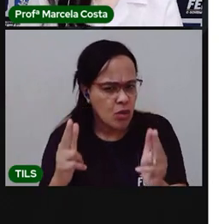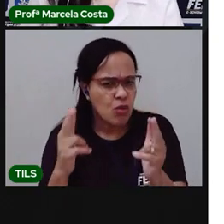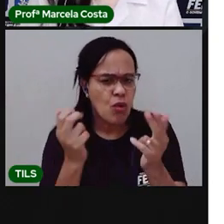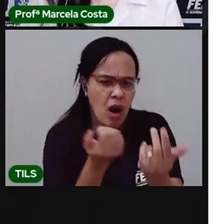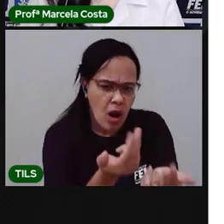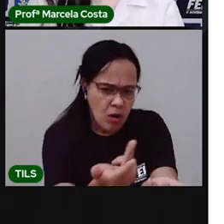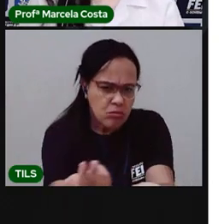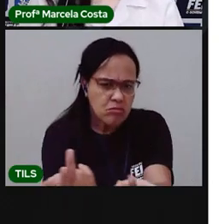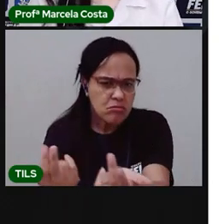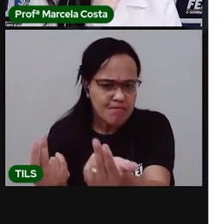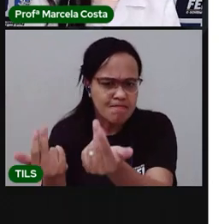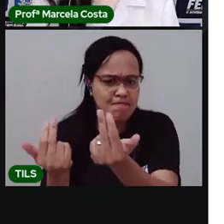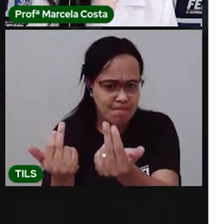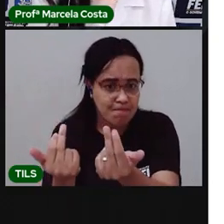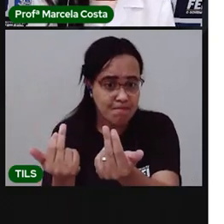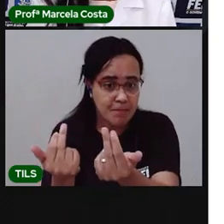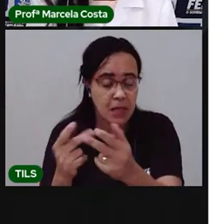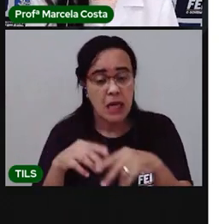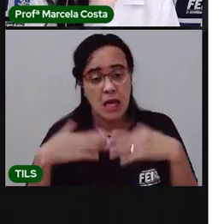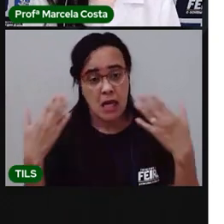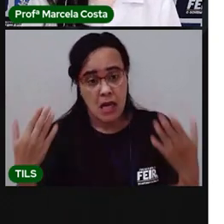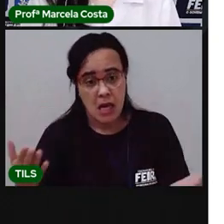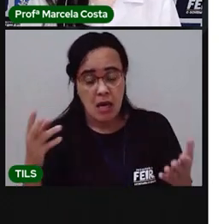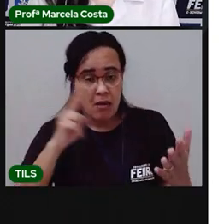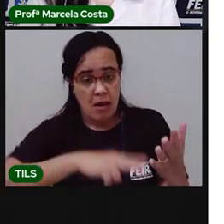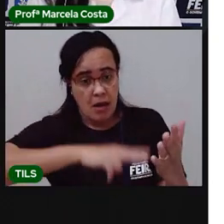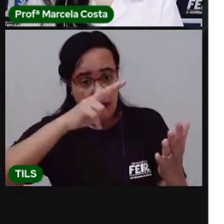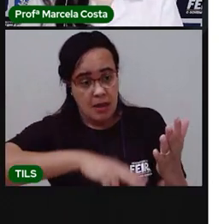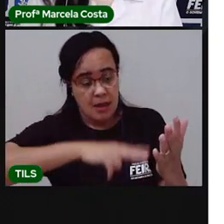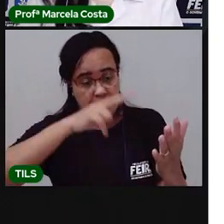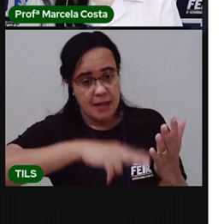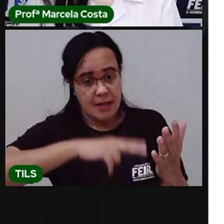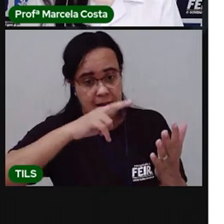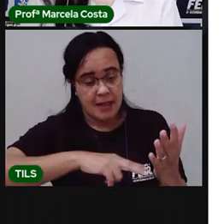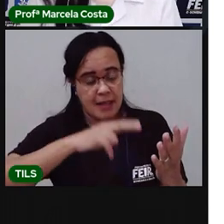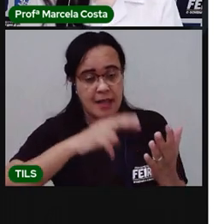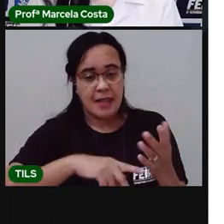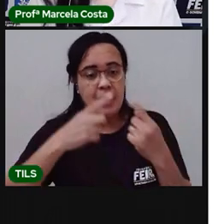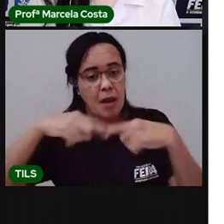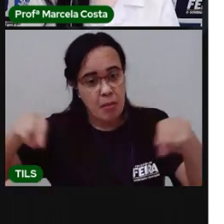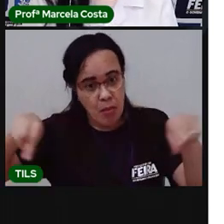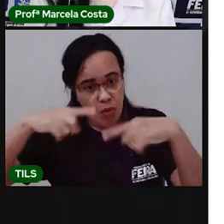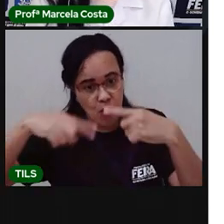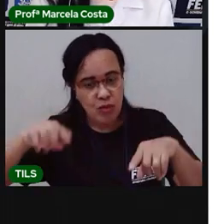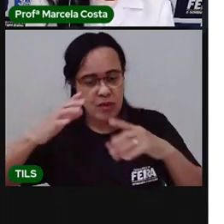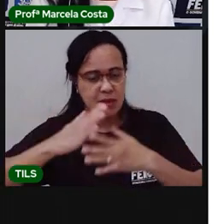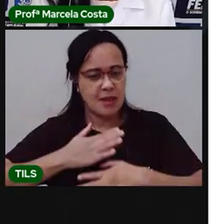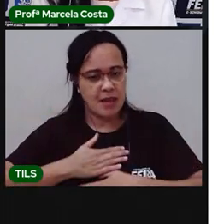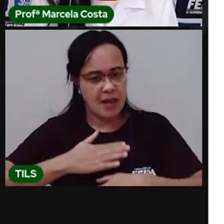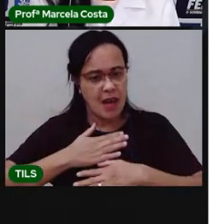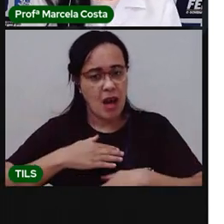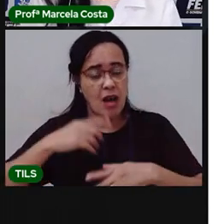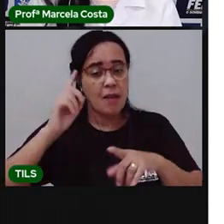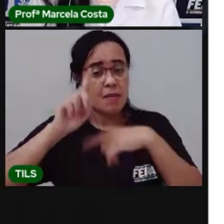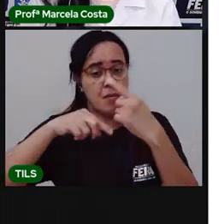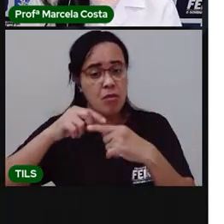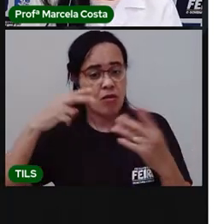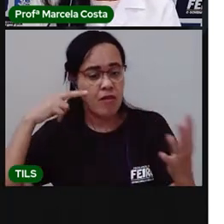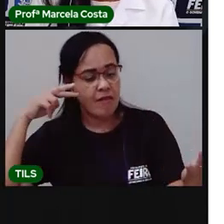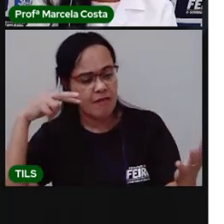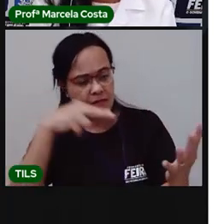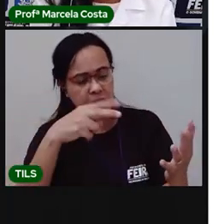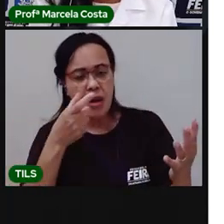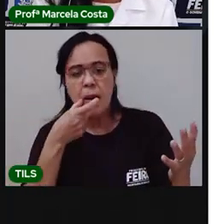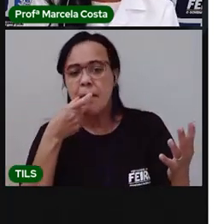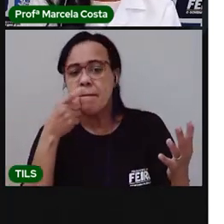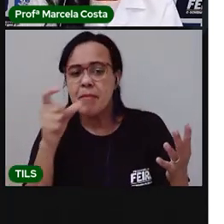Eu vou fazer a leitura dessa cantiga com vocês. Bem devagarzinho. E aí a gente vai observar algumas palavras que têm